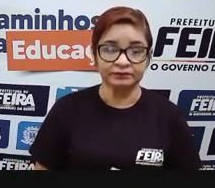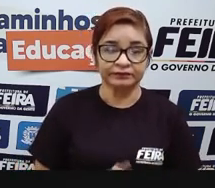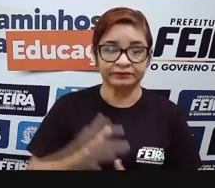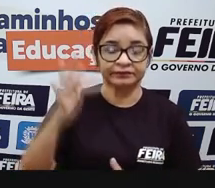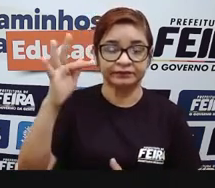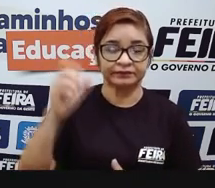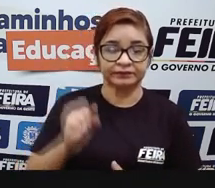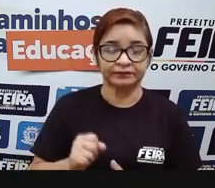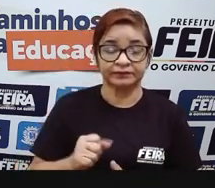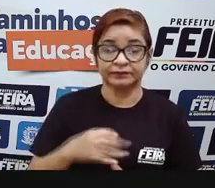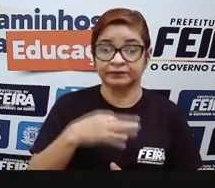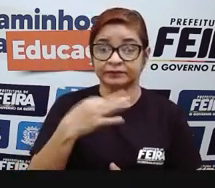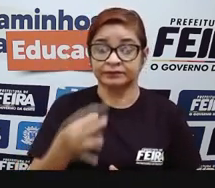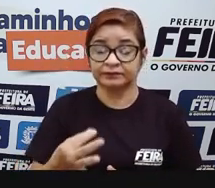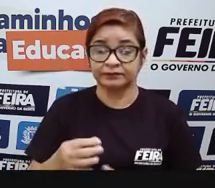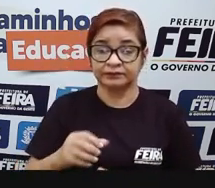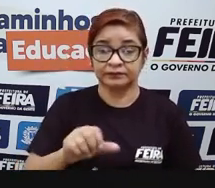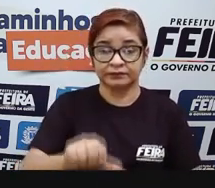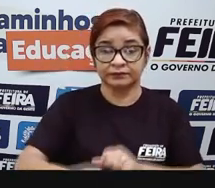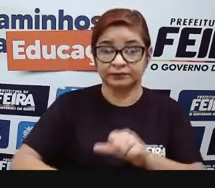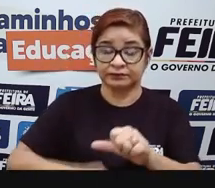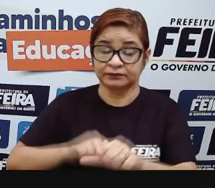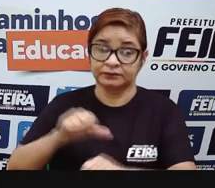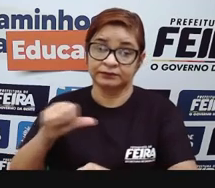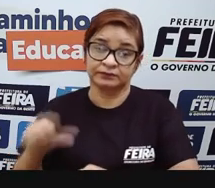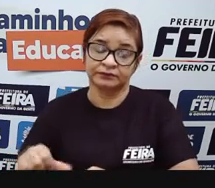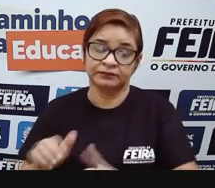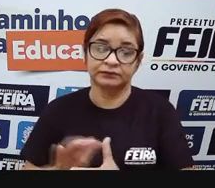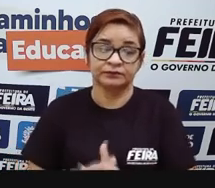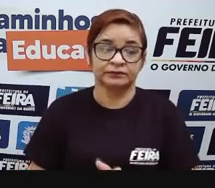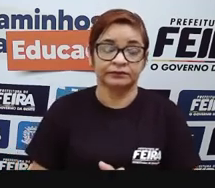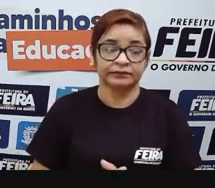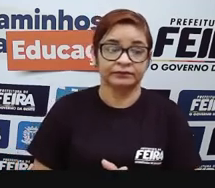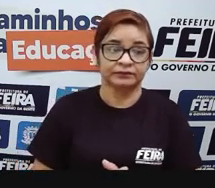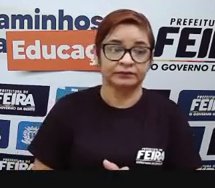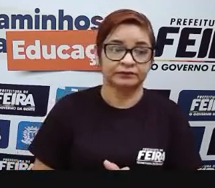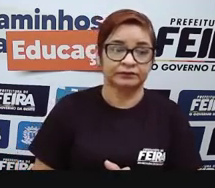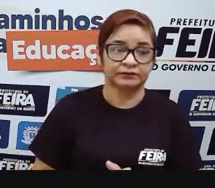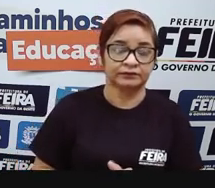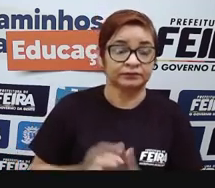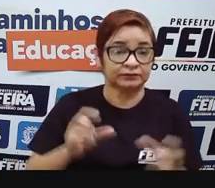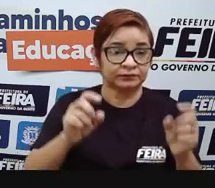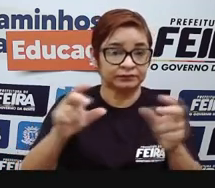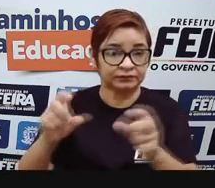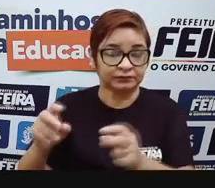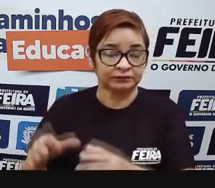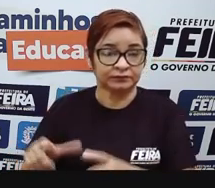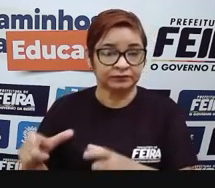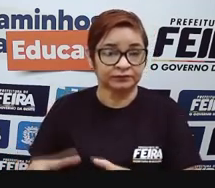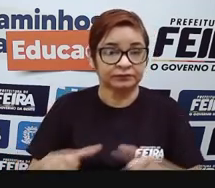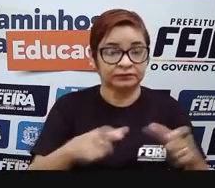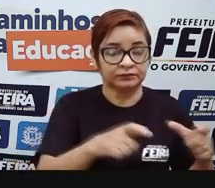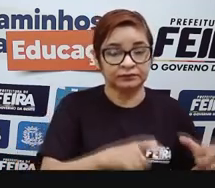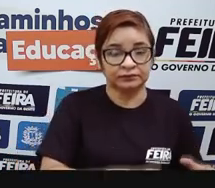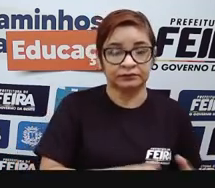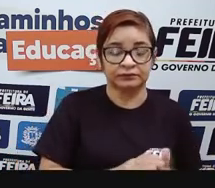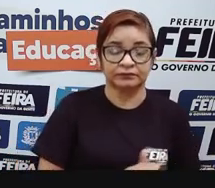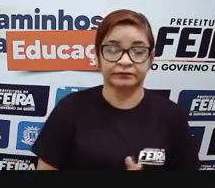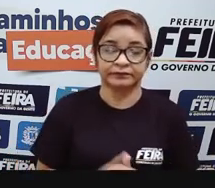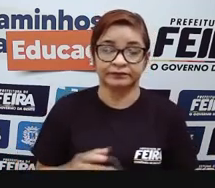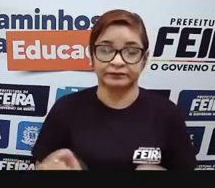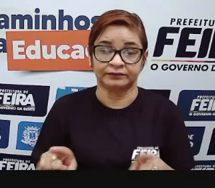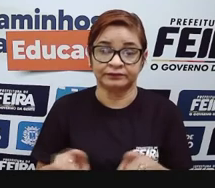Opinião de vocês sobre a mudança das salas Barbosa, do Calçadão. E eu queria que vocês produzissem também um material